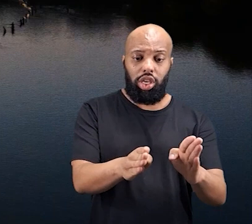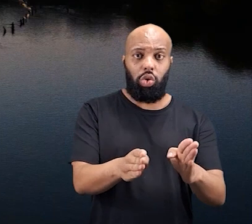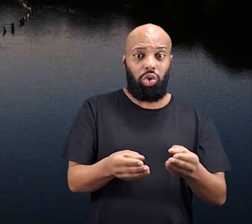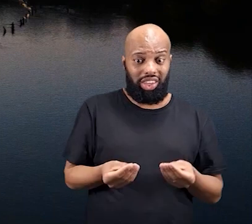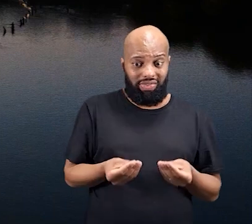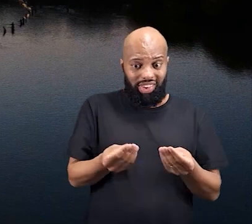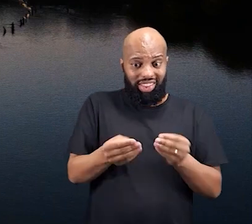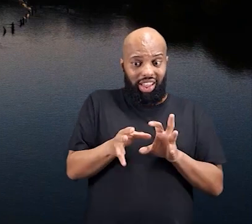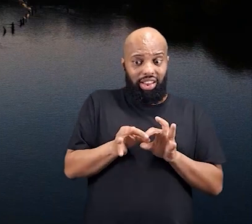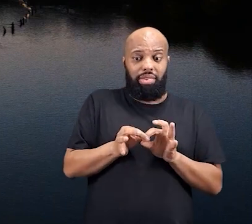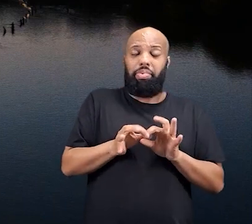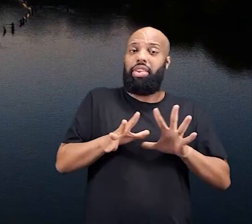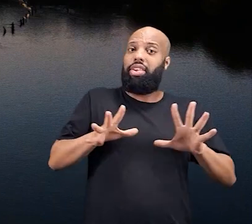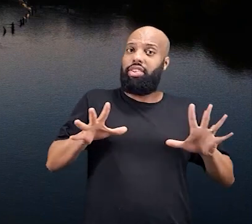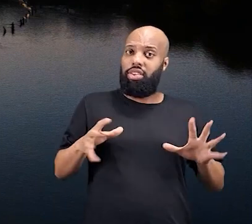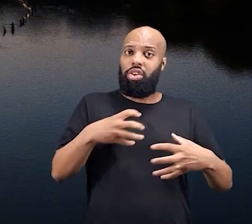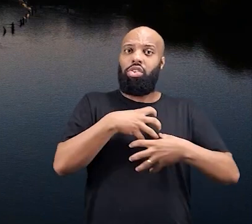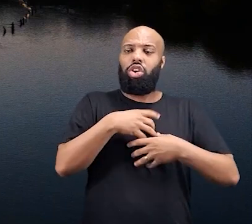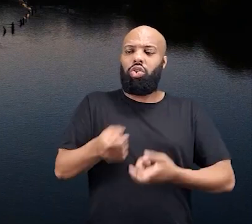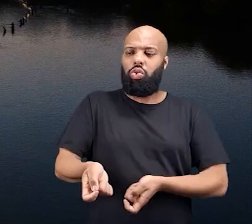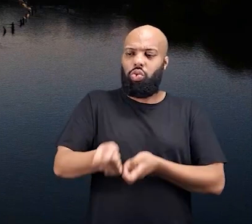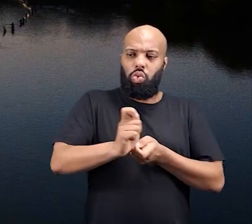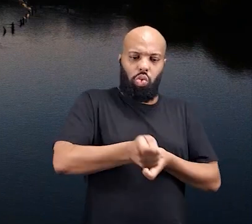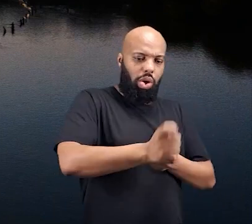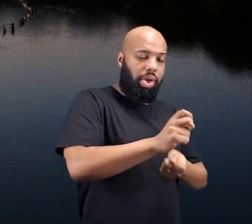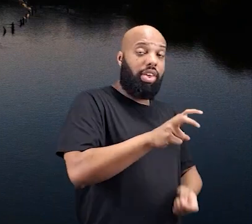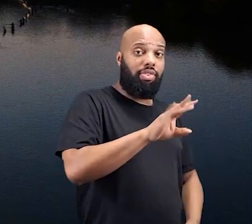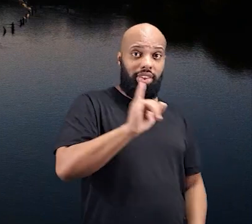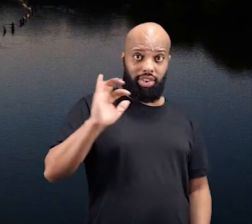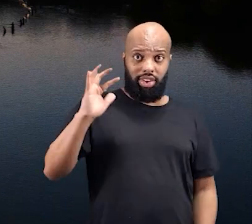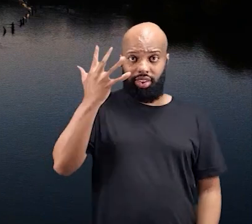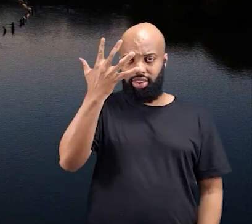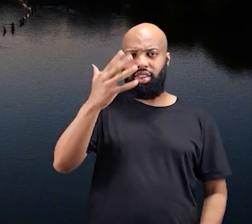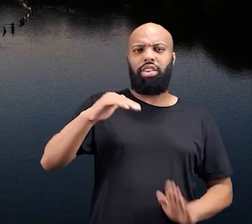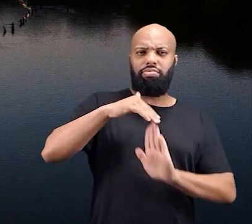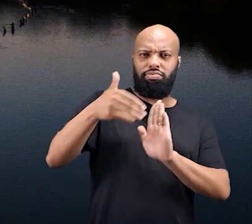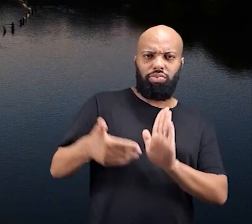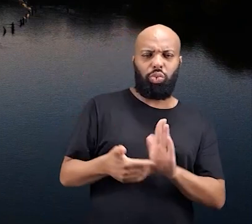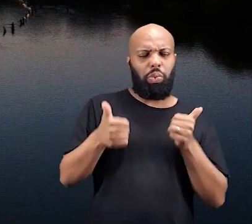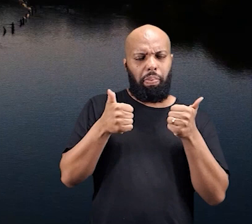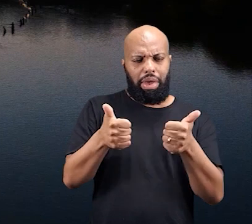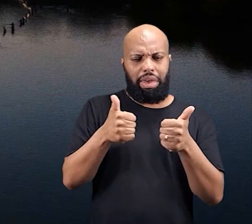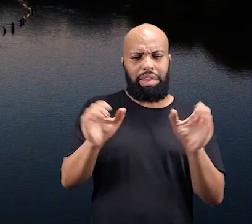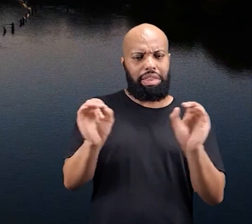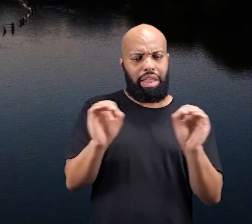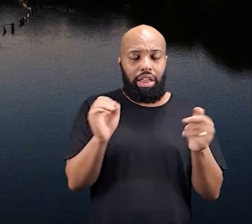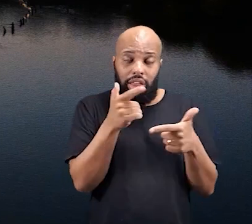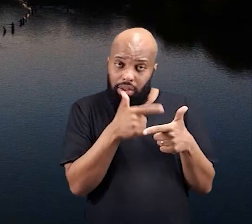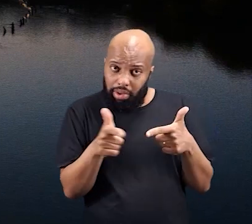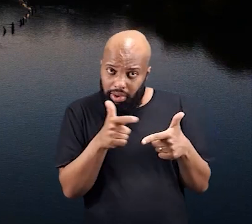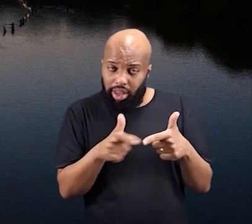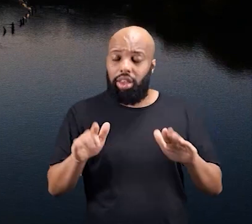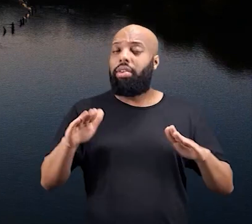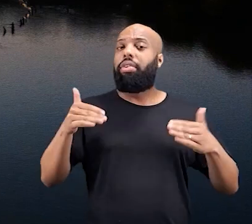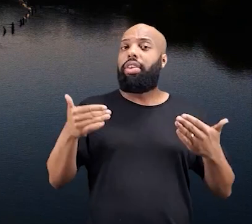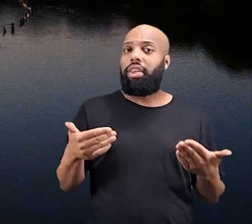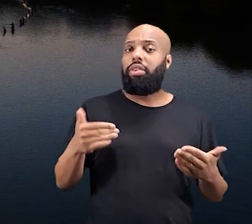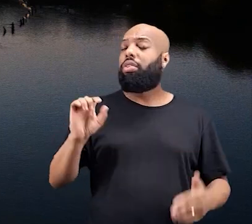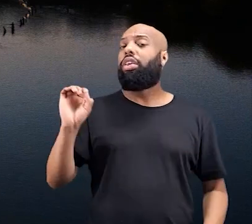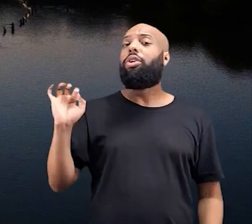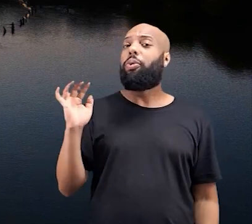que o rio dê a permissão para que a pesca aconteça e que tudo saia bem, que ninguém se